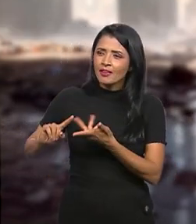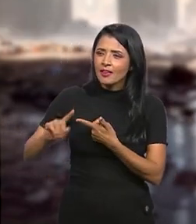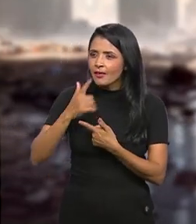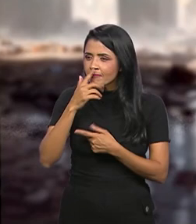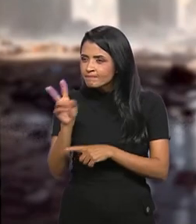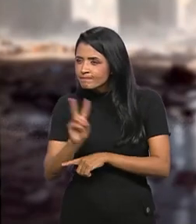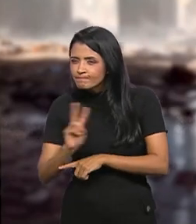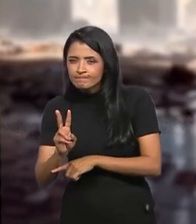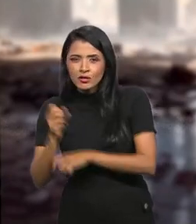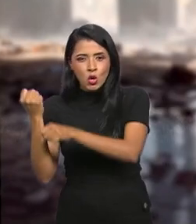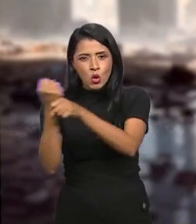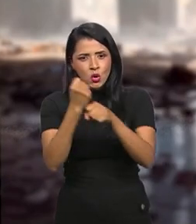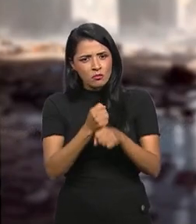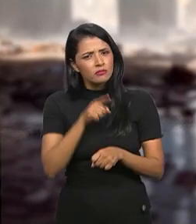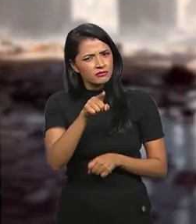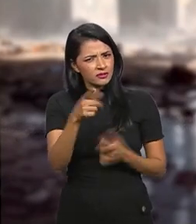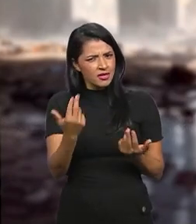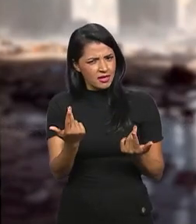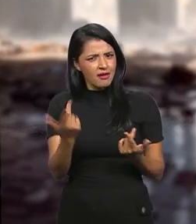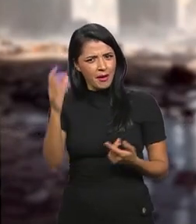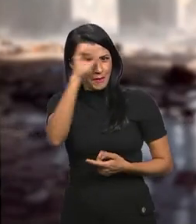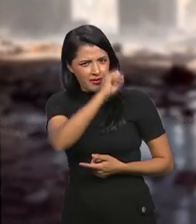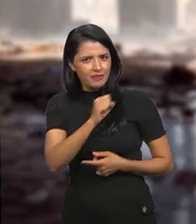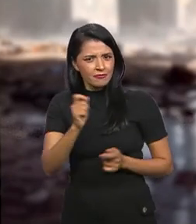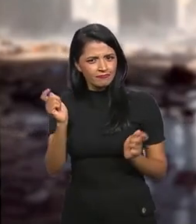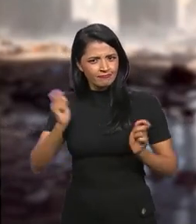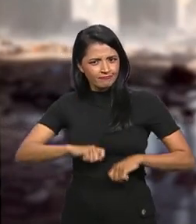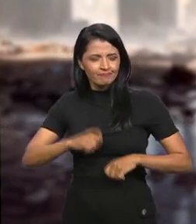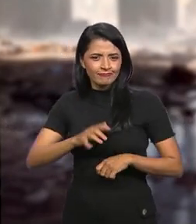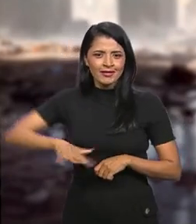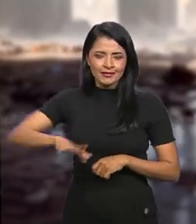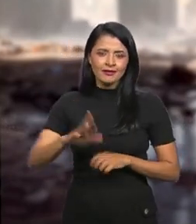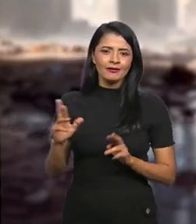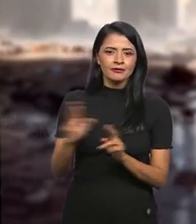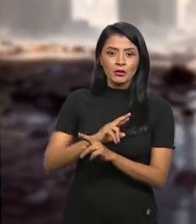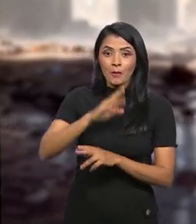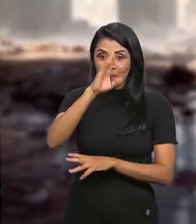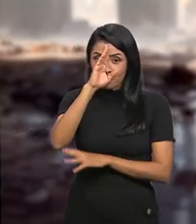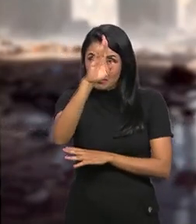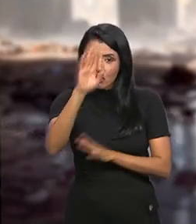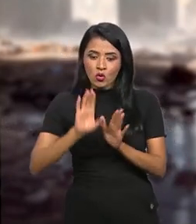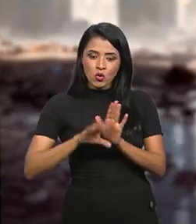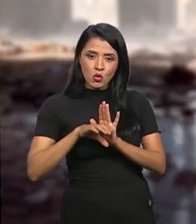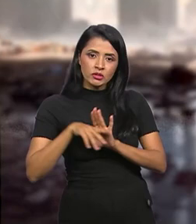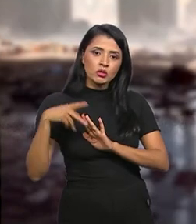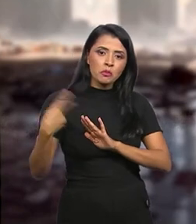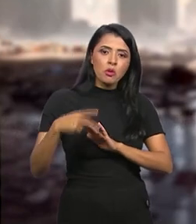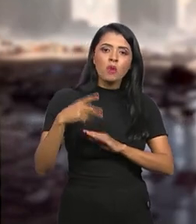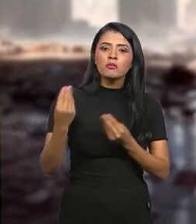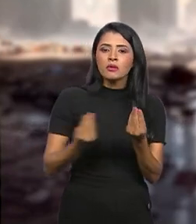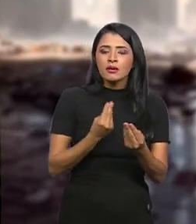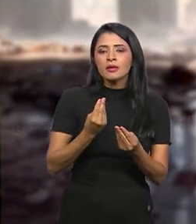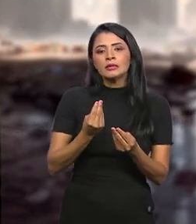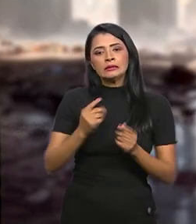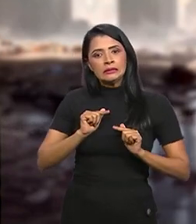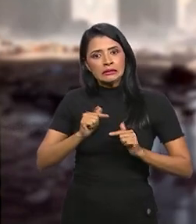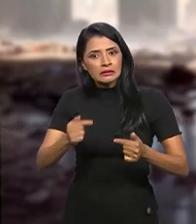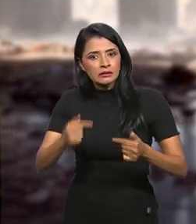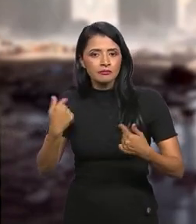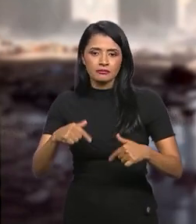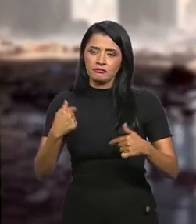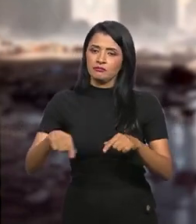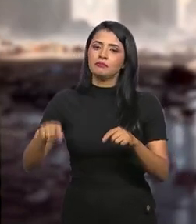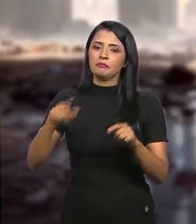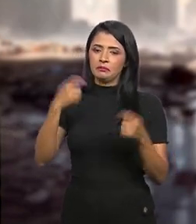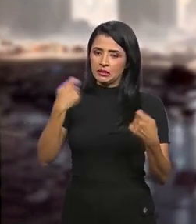Fiscalizando essa obra. Você também gostaria de se capacitar em relação aos principais conceitos, procedimentos e ações que devem